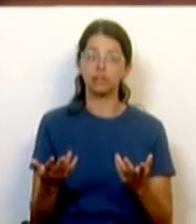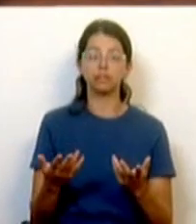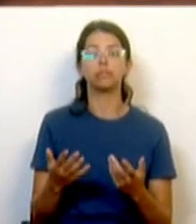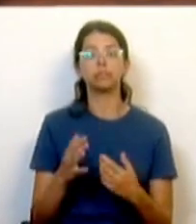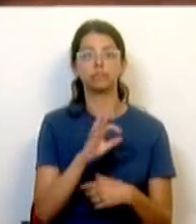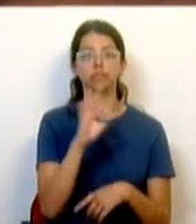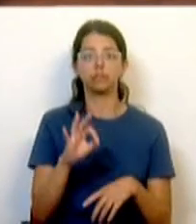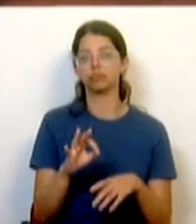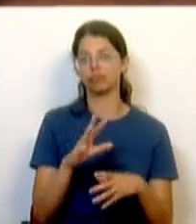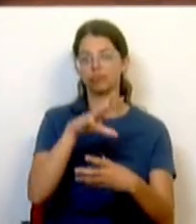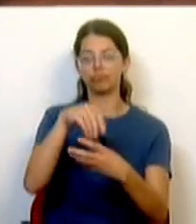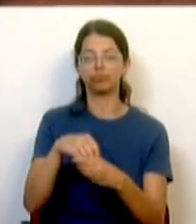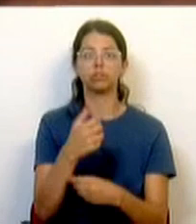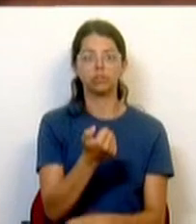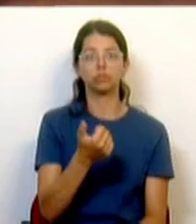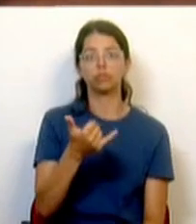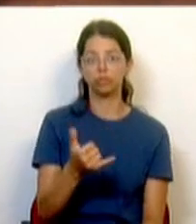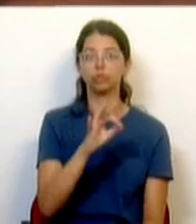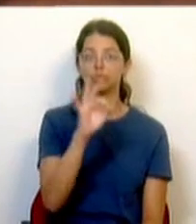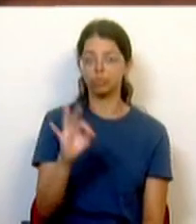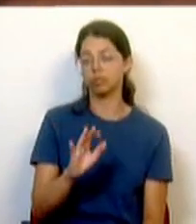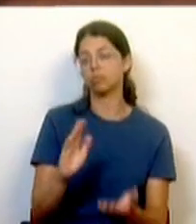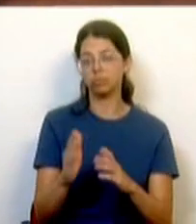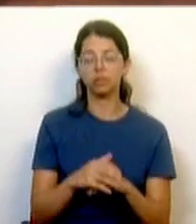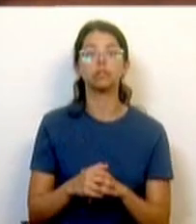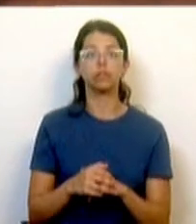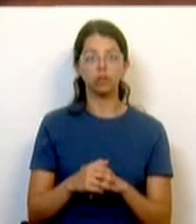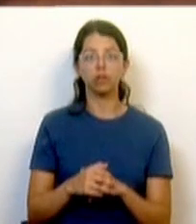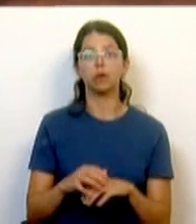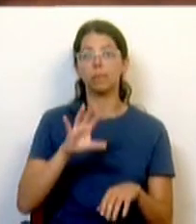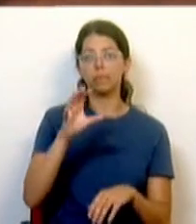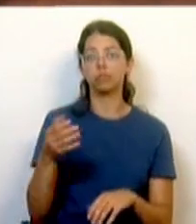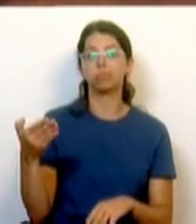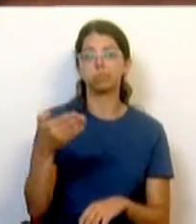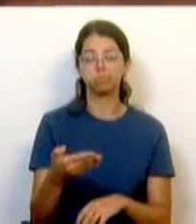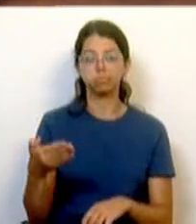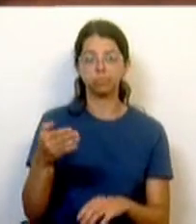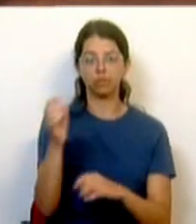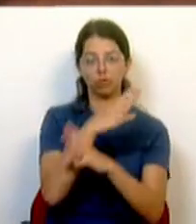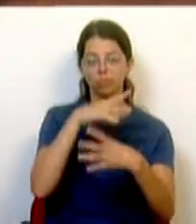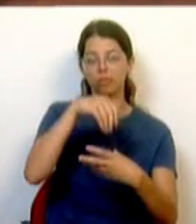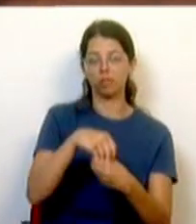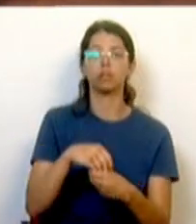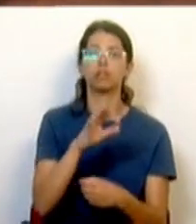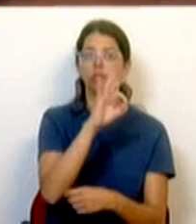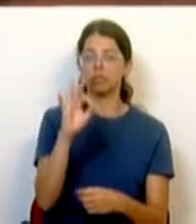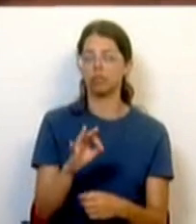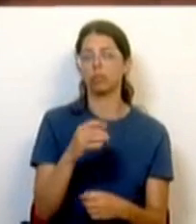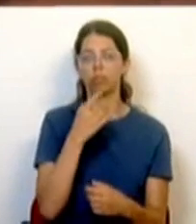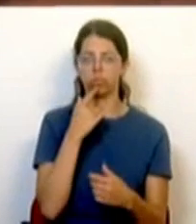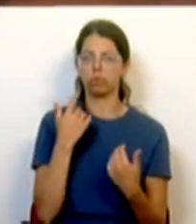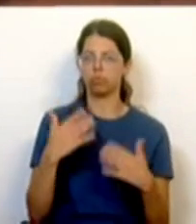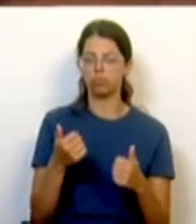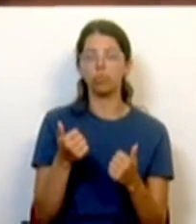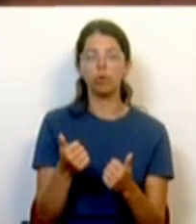taxa de cobertura de cerca de 52%, é o sétimo país na Europa com maior taxa de cobertura,